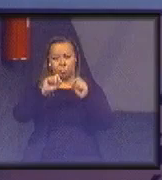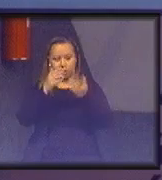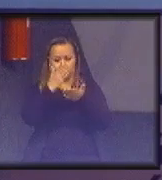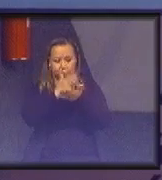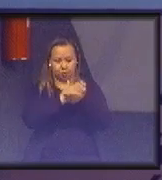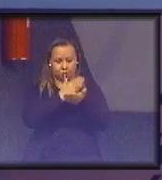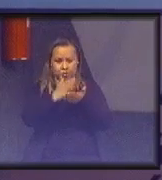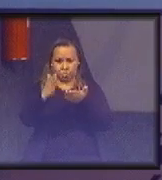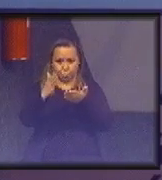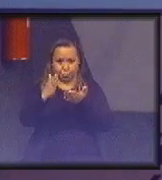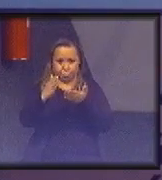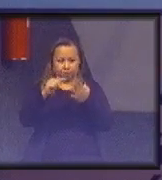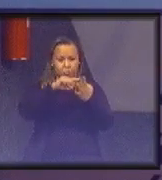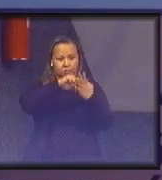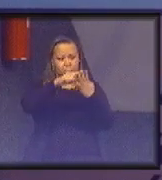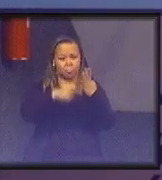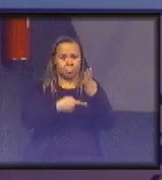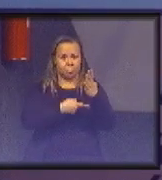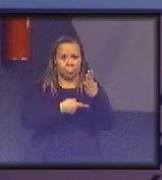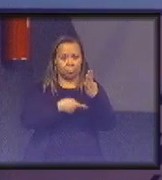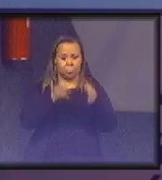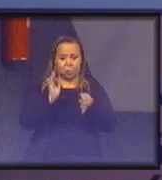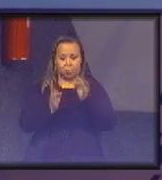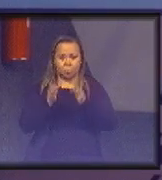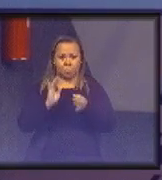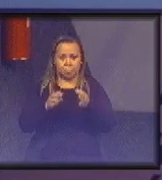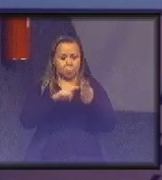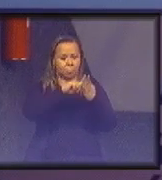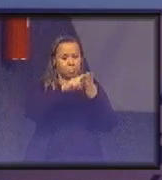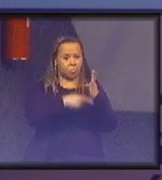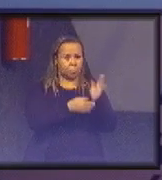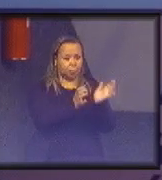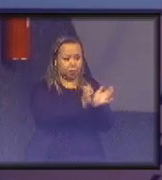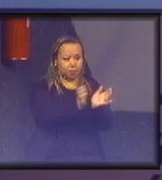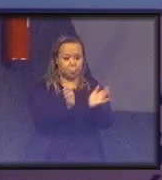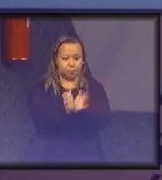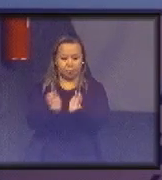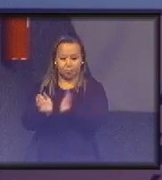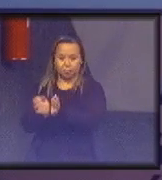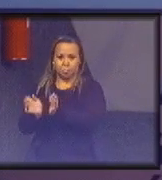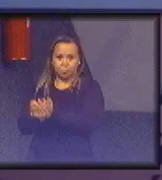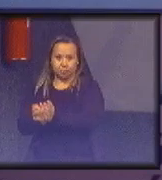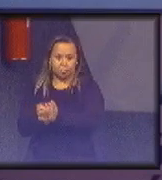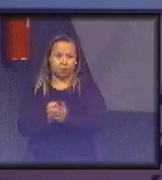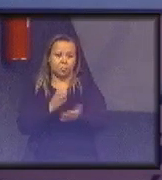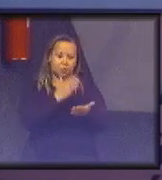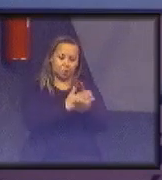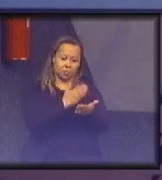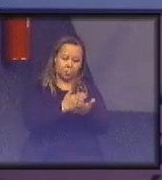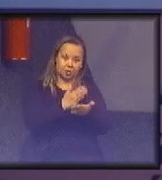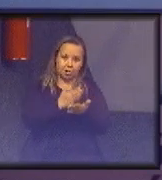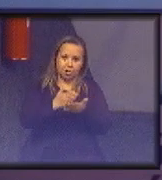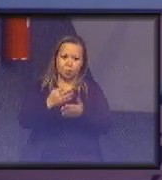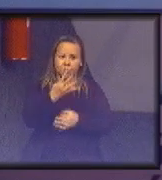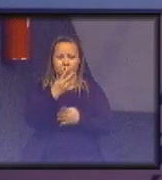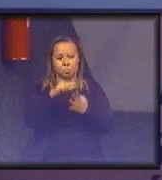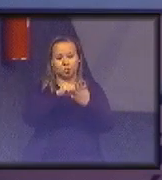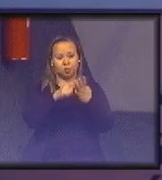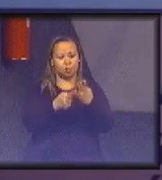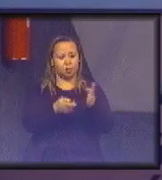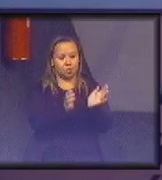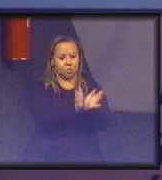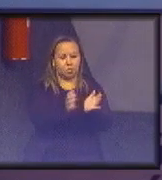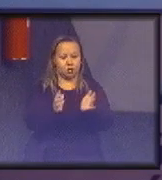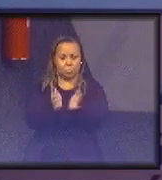tribunais em quatro grupos iguais. Então, aqui nesse exemplo, eu tenho 11 tribunais. Então, eu divido em quatro grupos. Como?